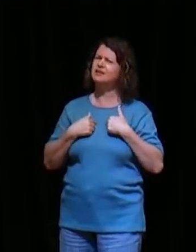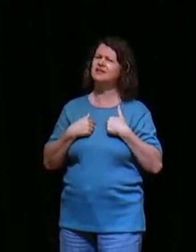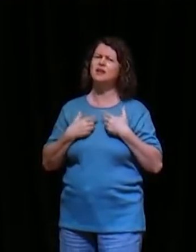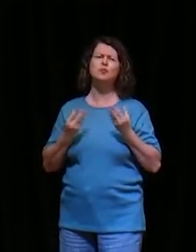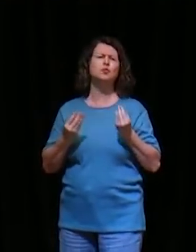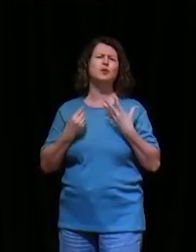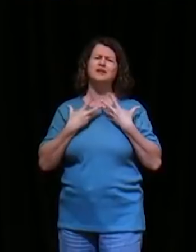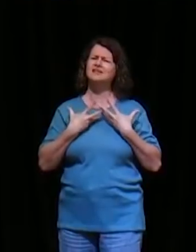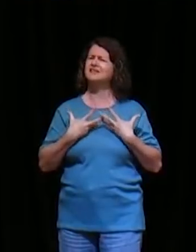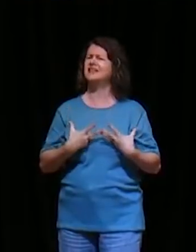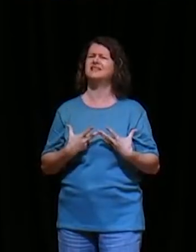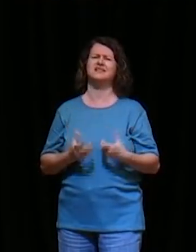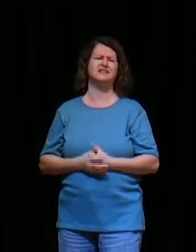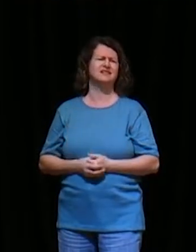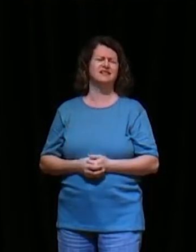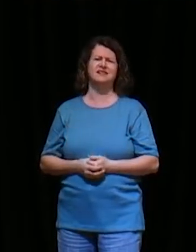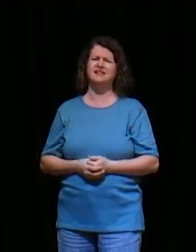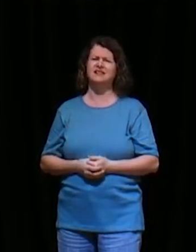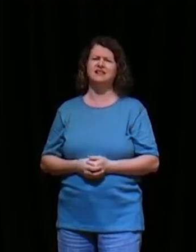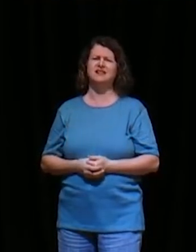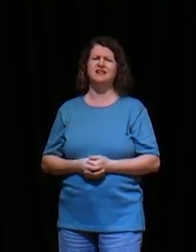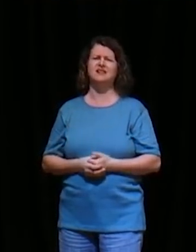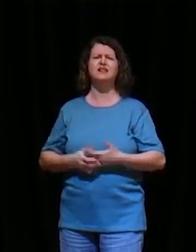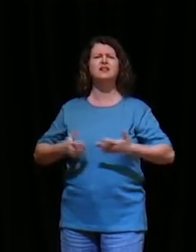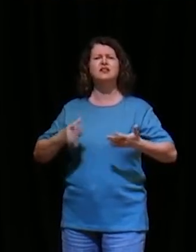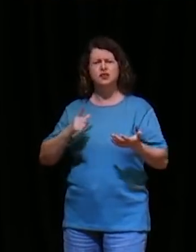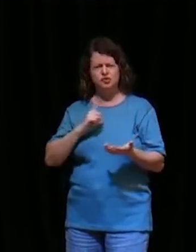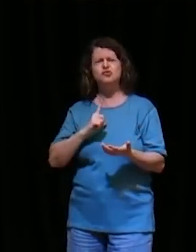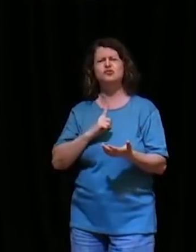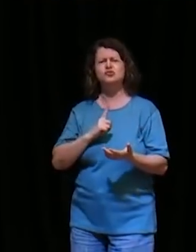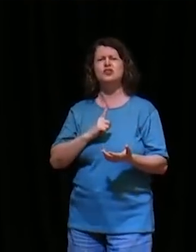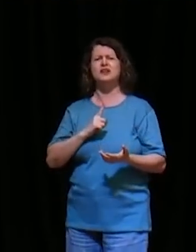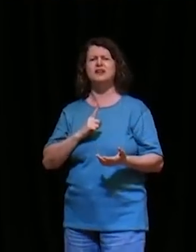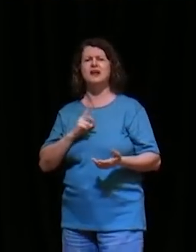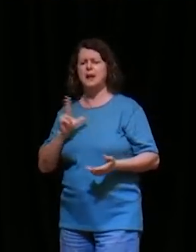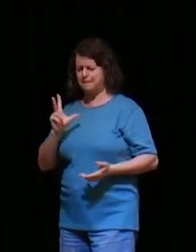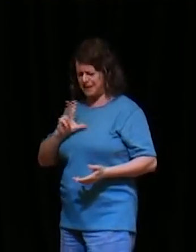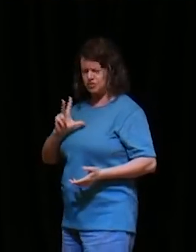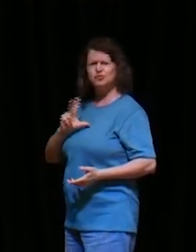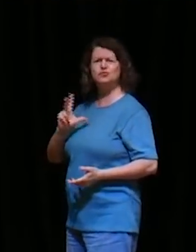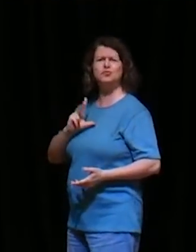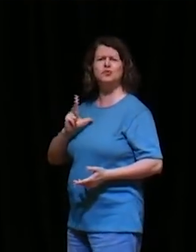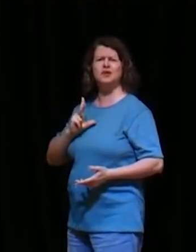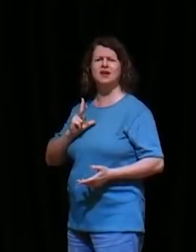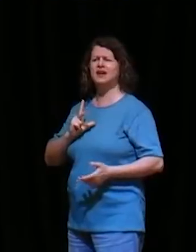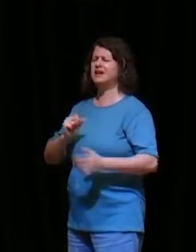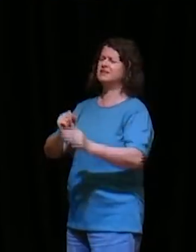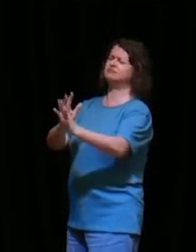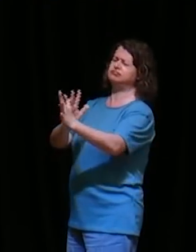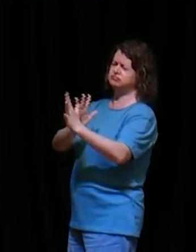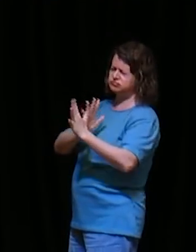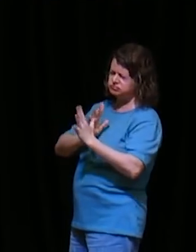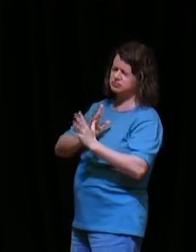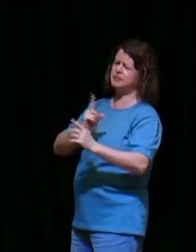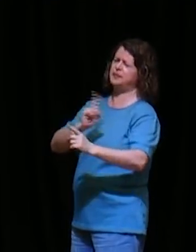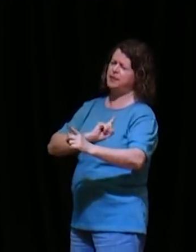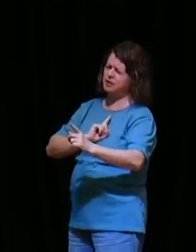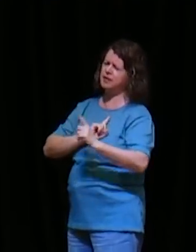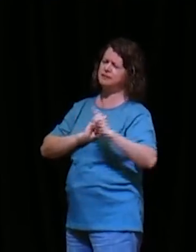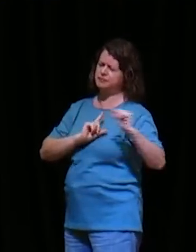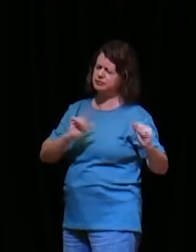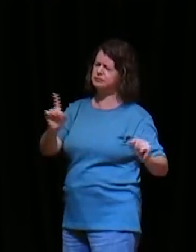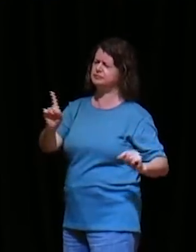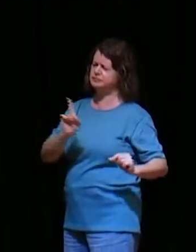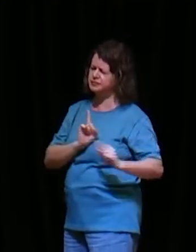tão cansado, mas tão cansado, eu tinha feito, um monte de gabinetes, assim, pedreira, casos graves, a primeira